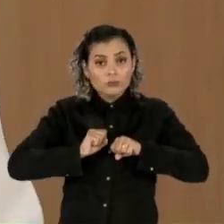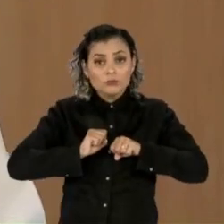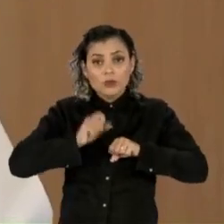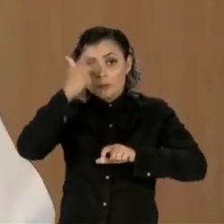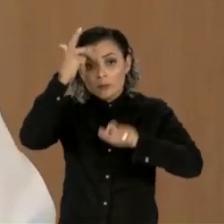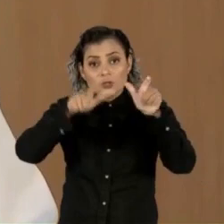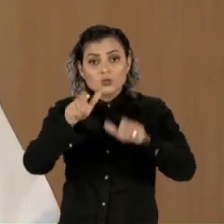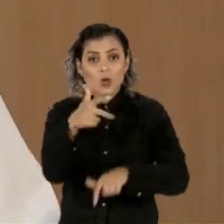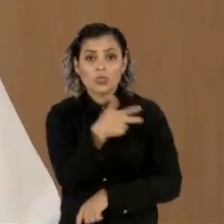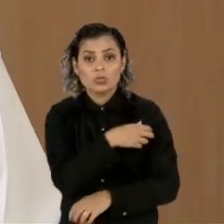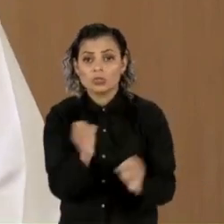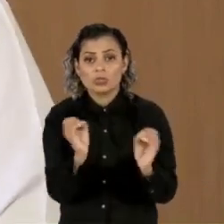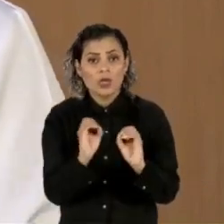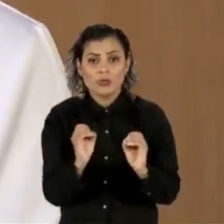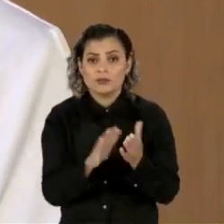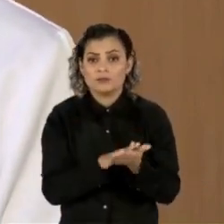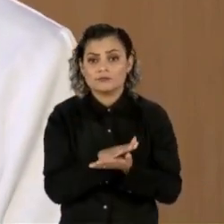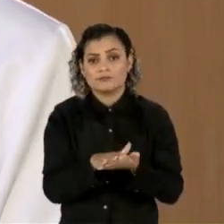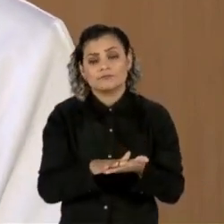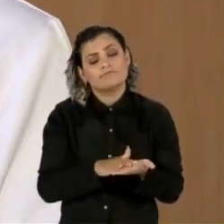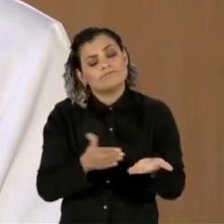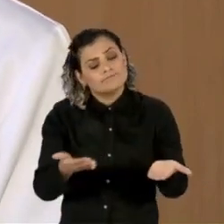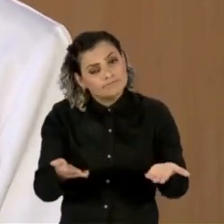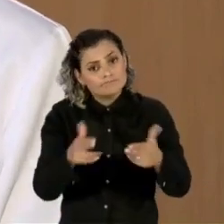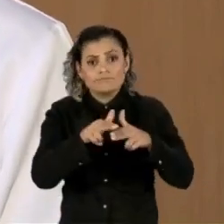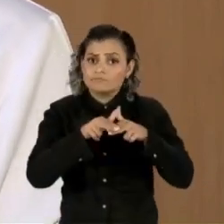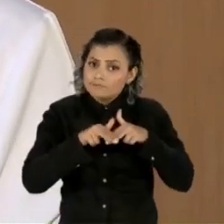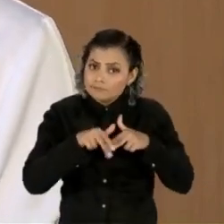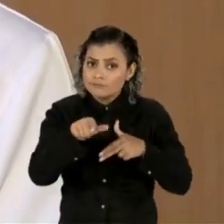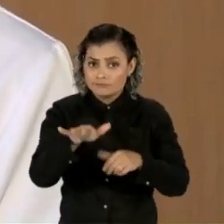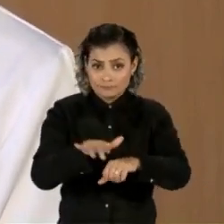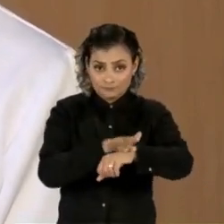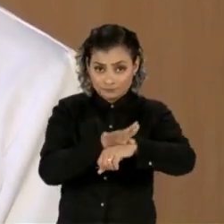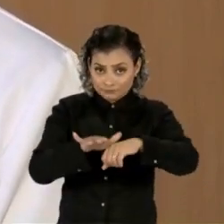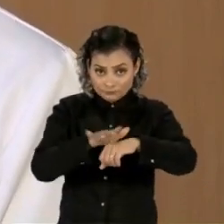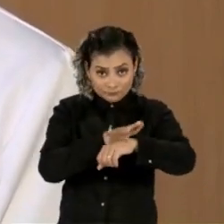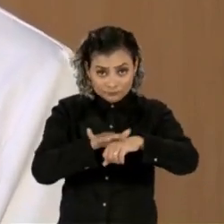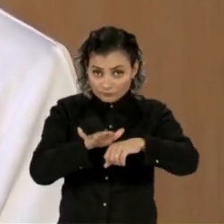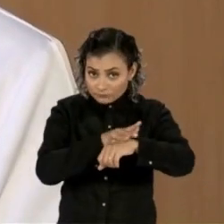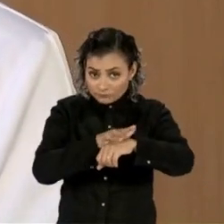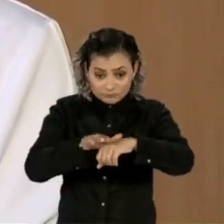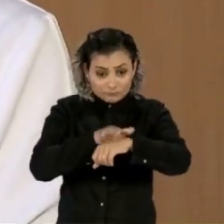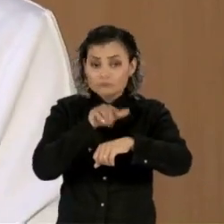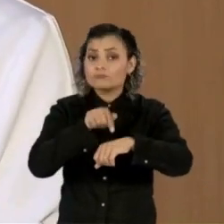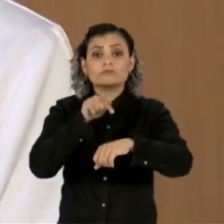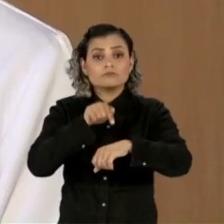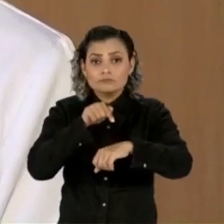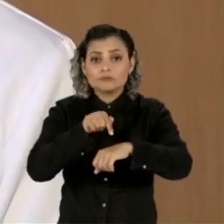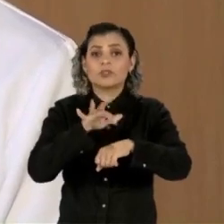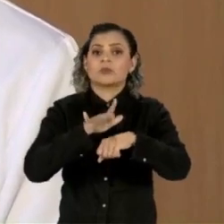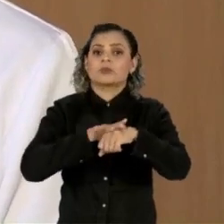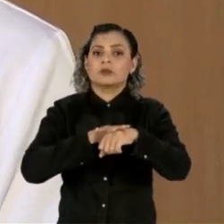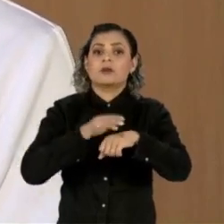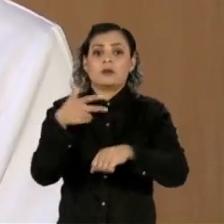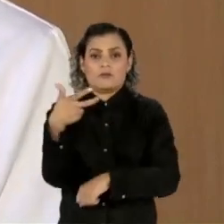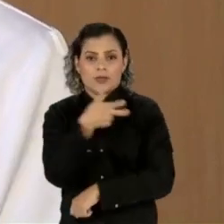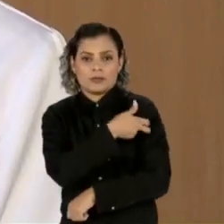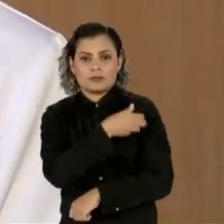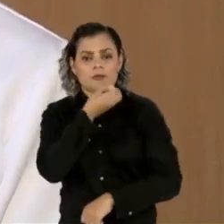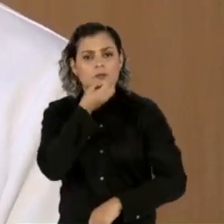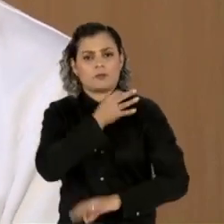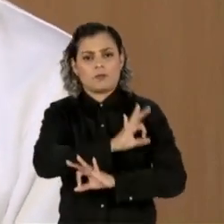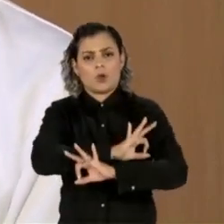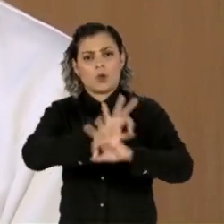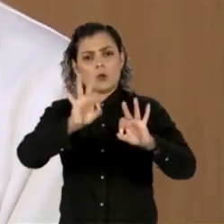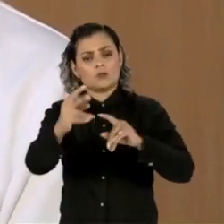deixaram de tomar a vacina. Então, resumindo, o vírus do sarampo não sofreu mutação, a vacina é excelente. Então, a melhor